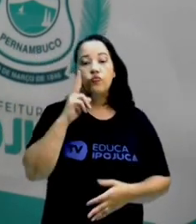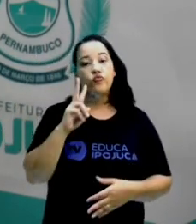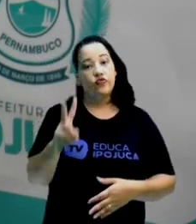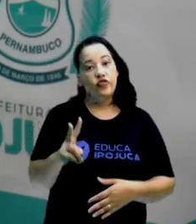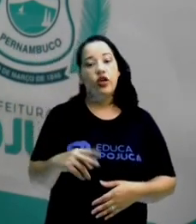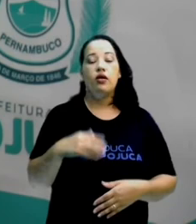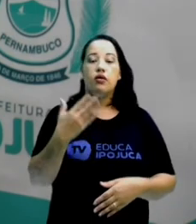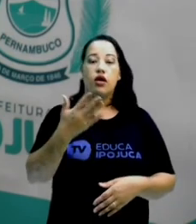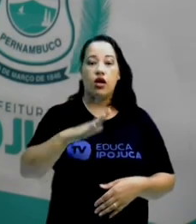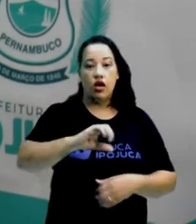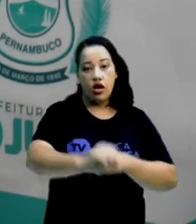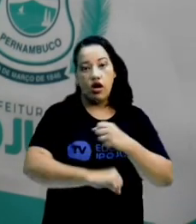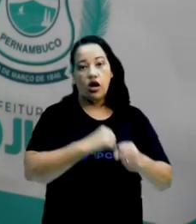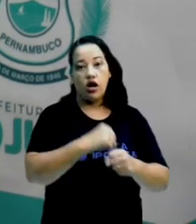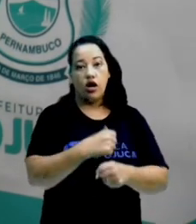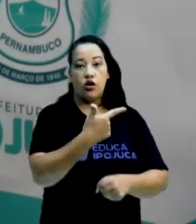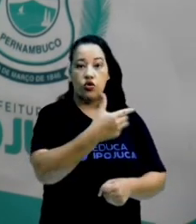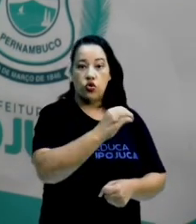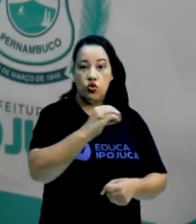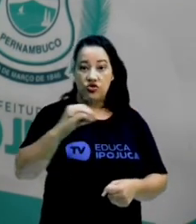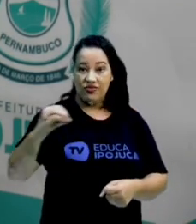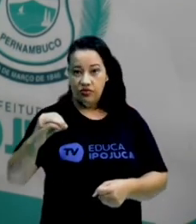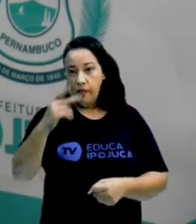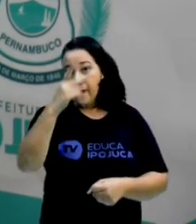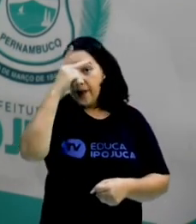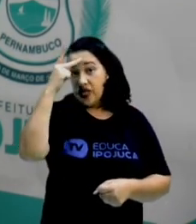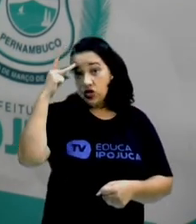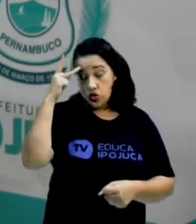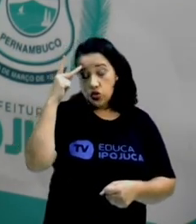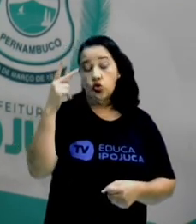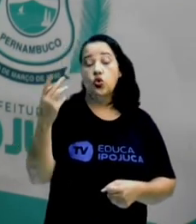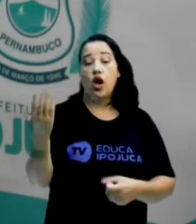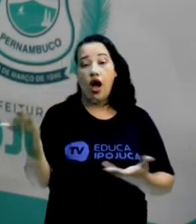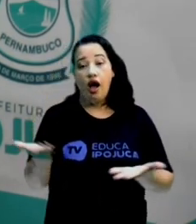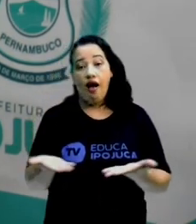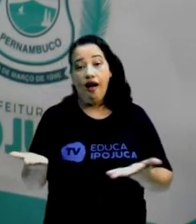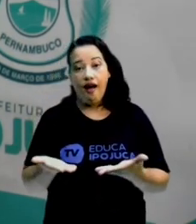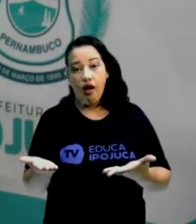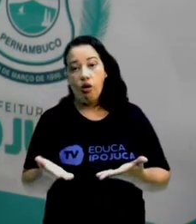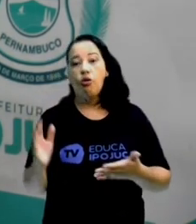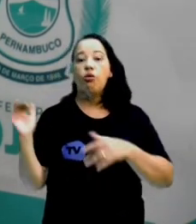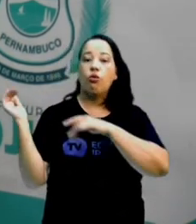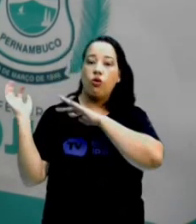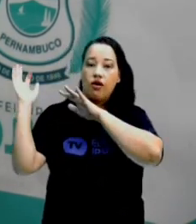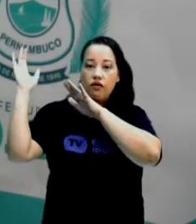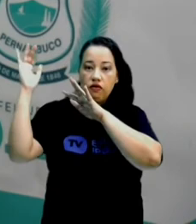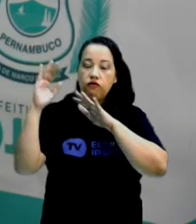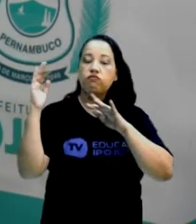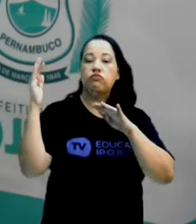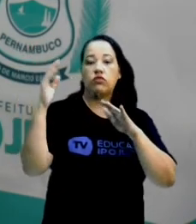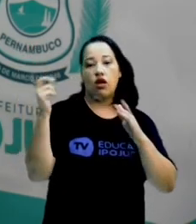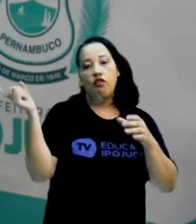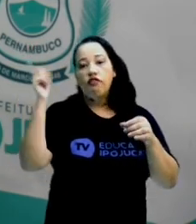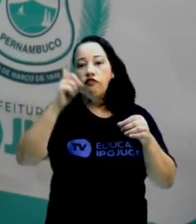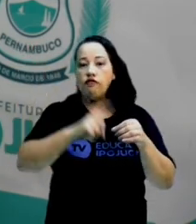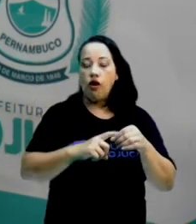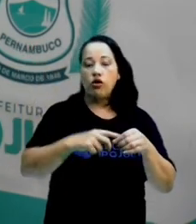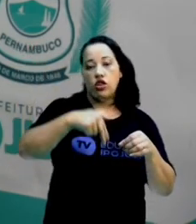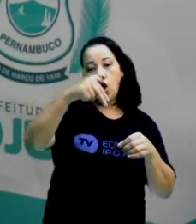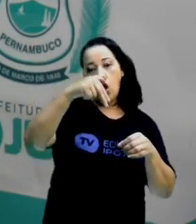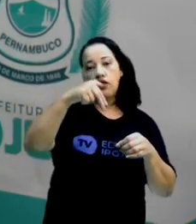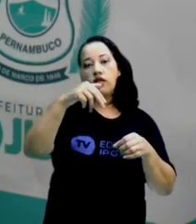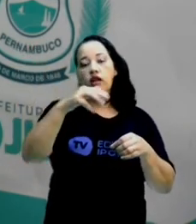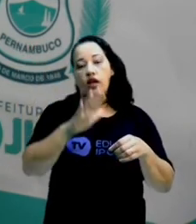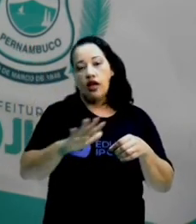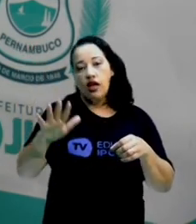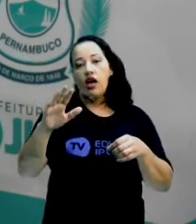anos 2000, as pessoas retornando por conta de um desenvolvimento nas